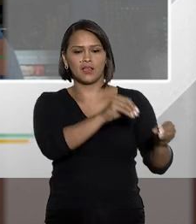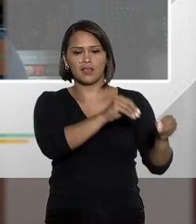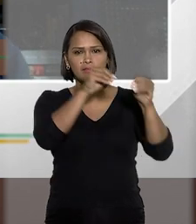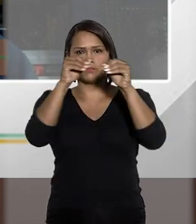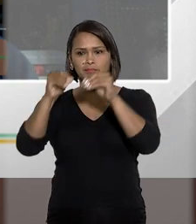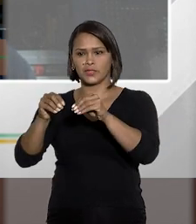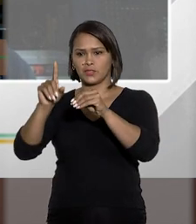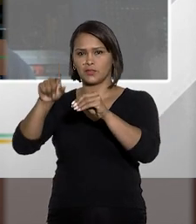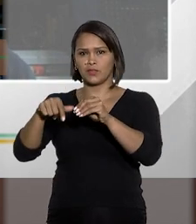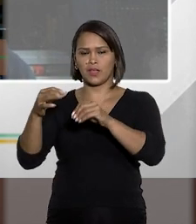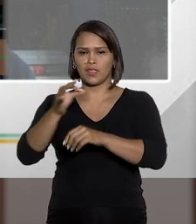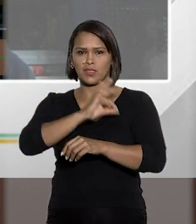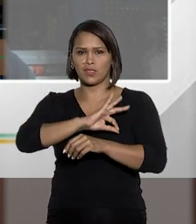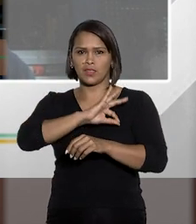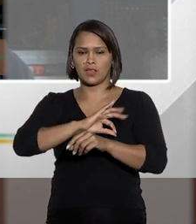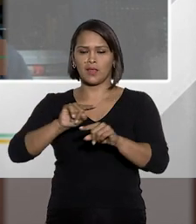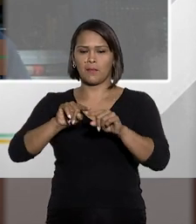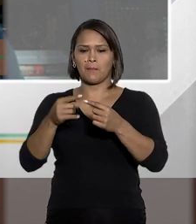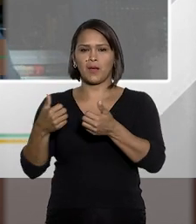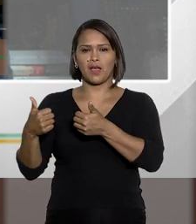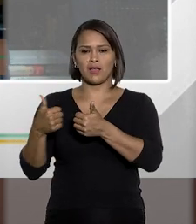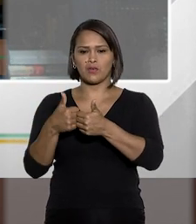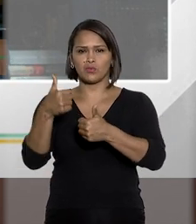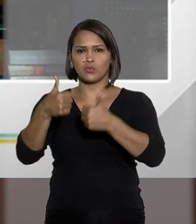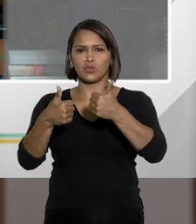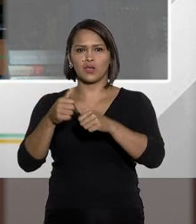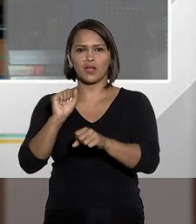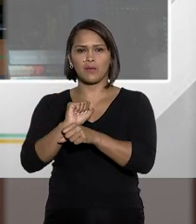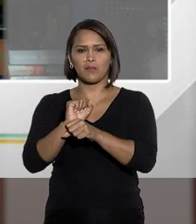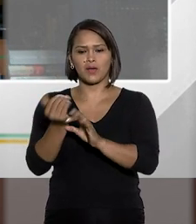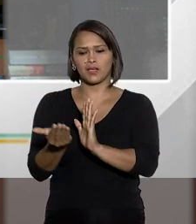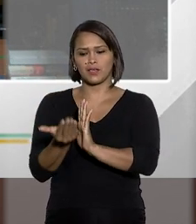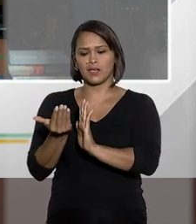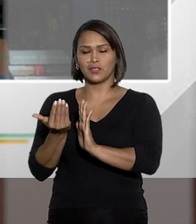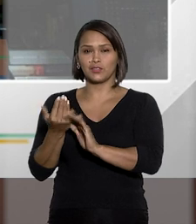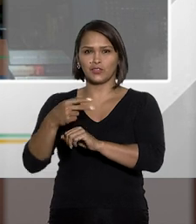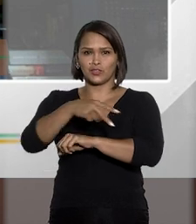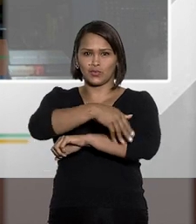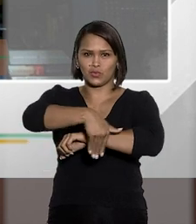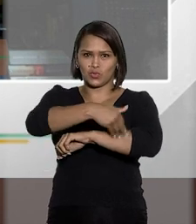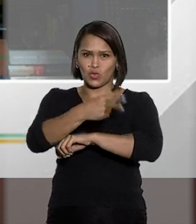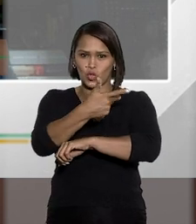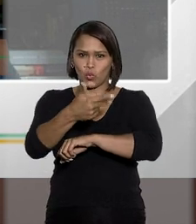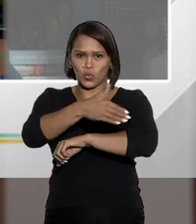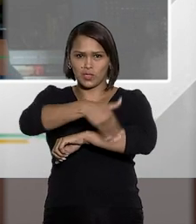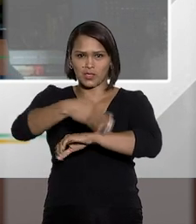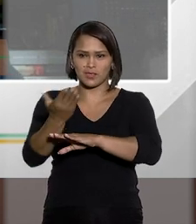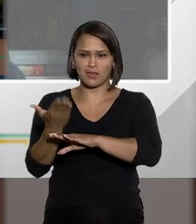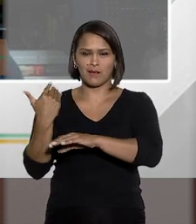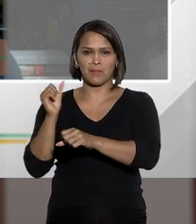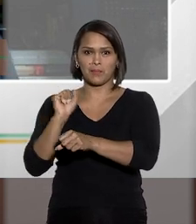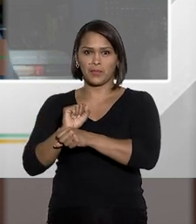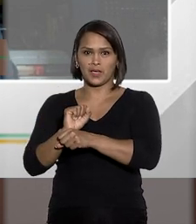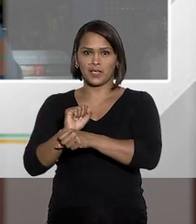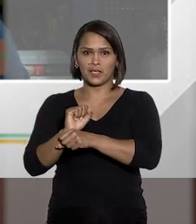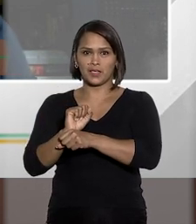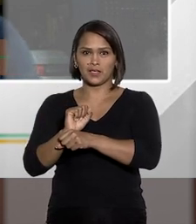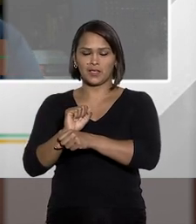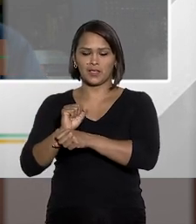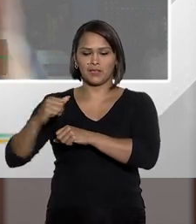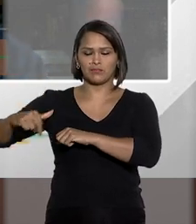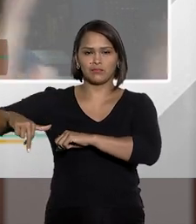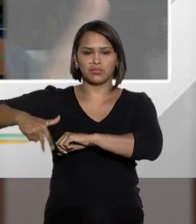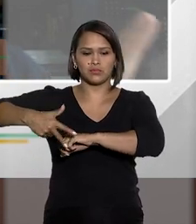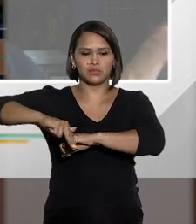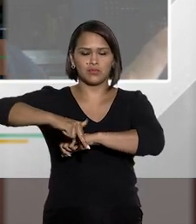transportado até a delegacia, mas a viatura para dois quarteirões antes da porta da delegacia e